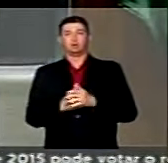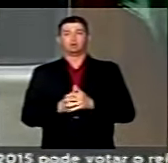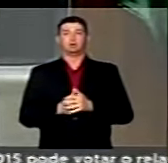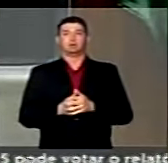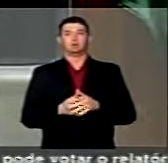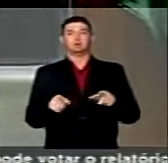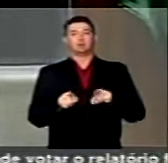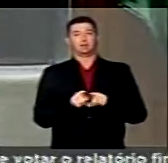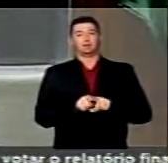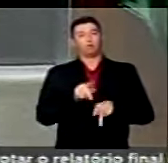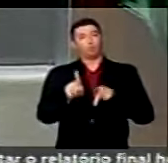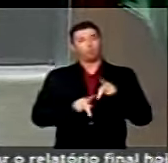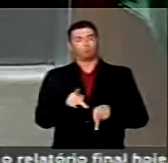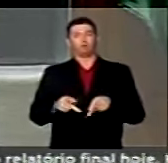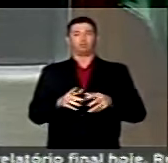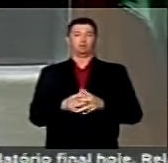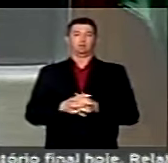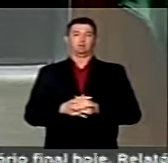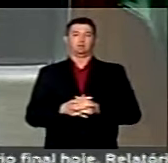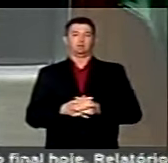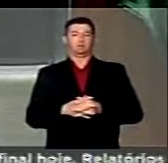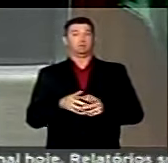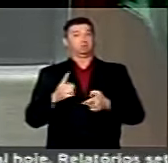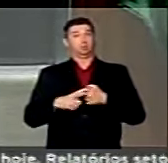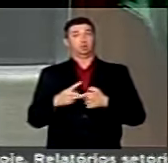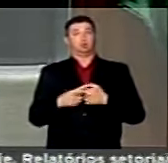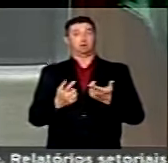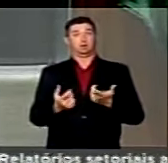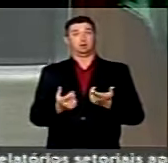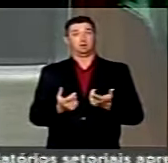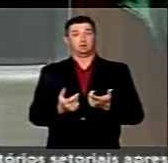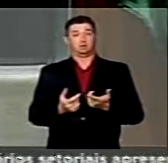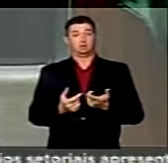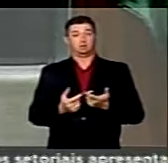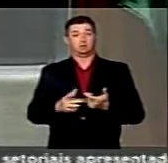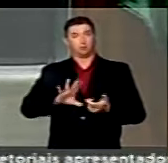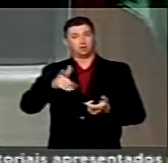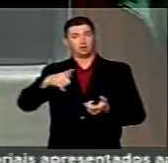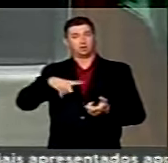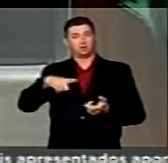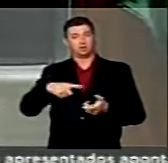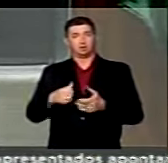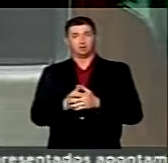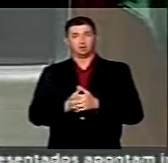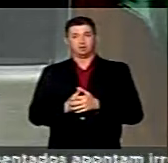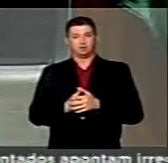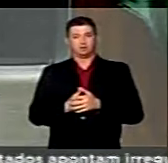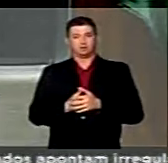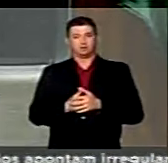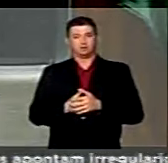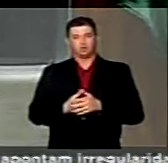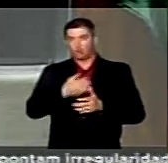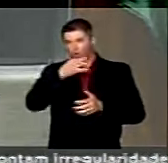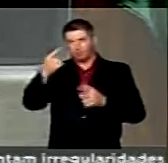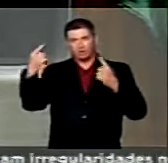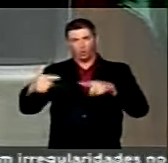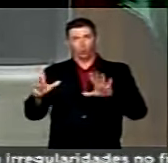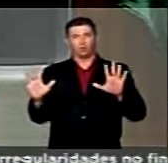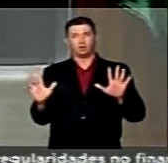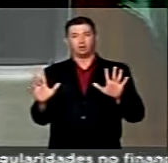e pelo povo brasileiro, porque teve coragem de divergir,